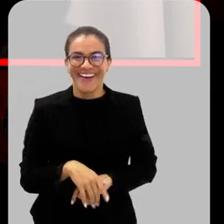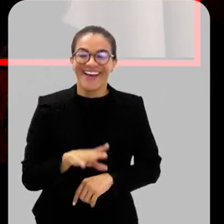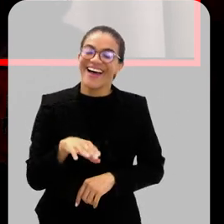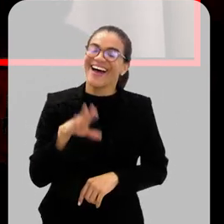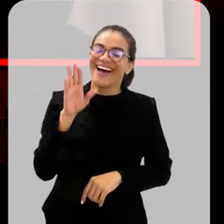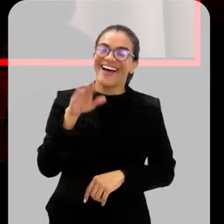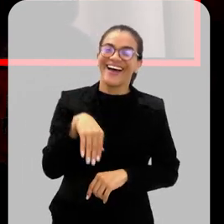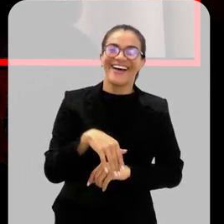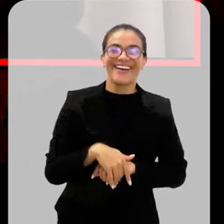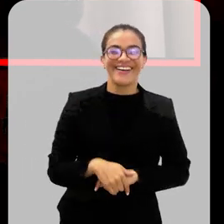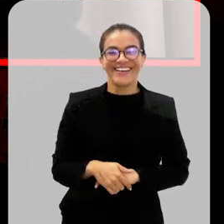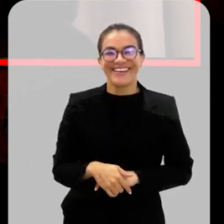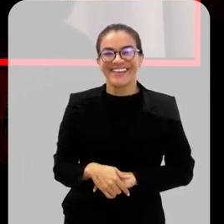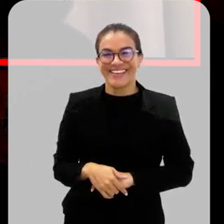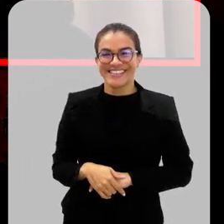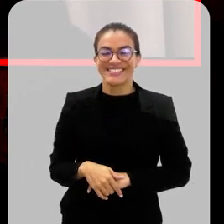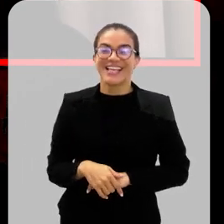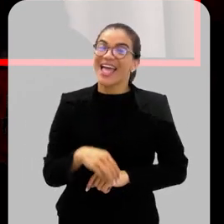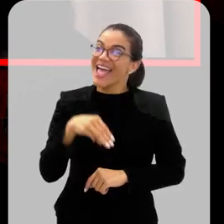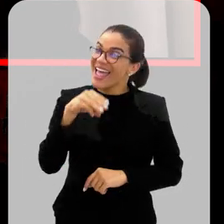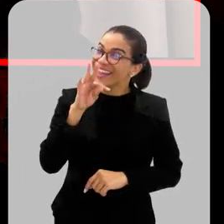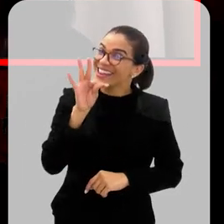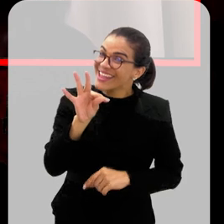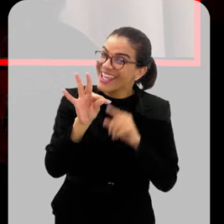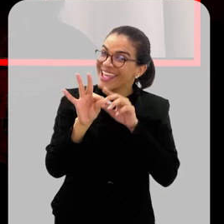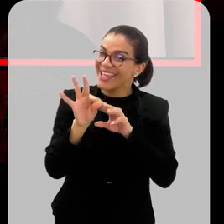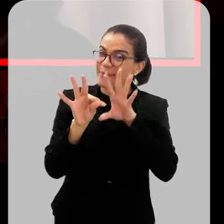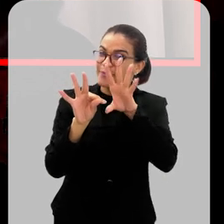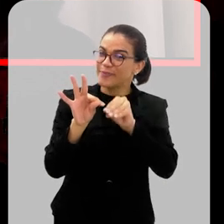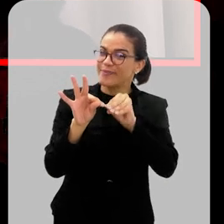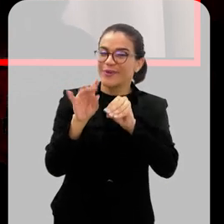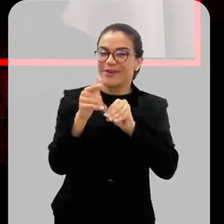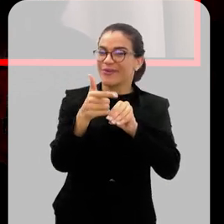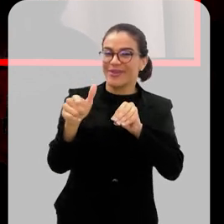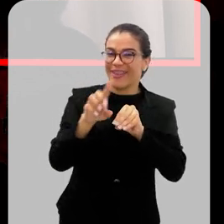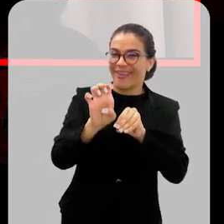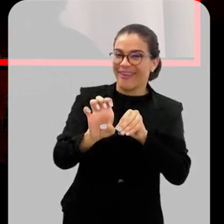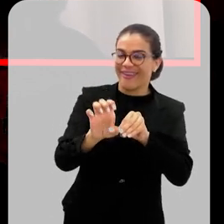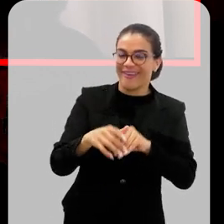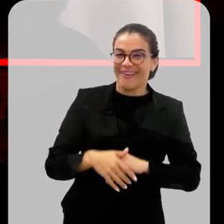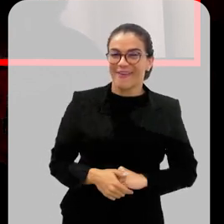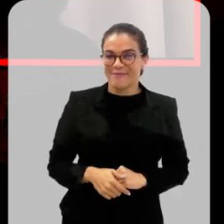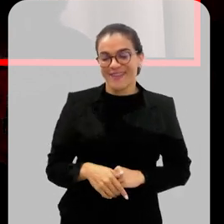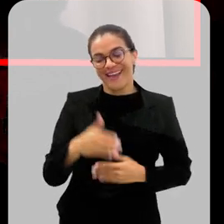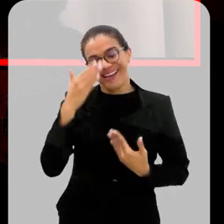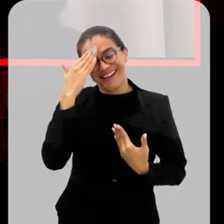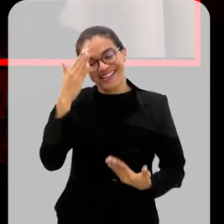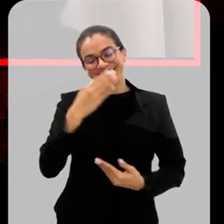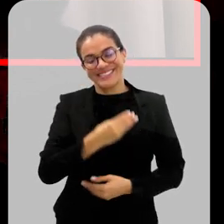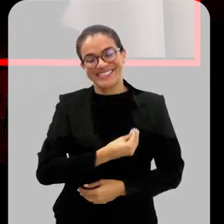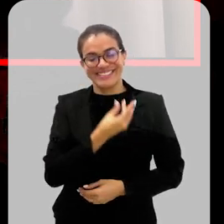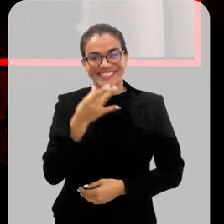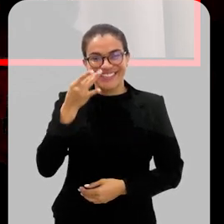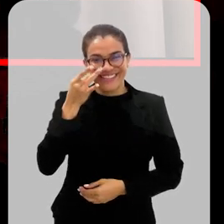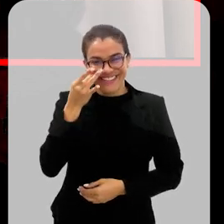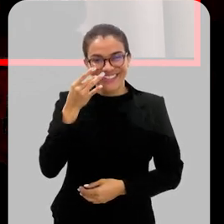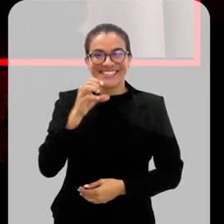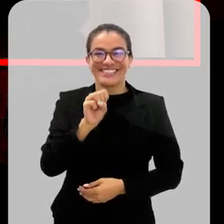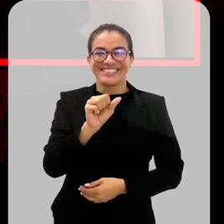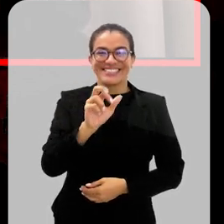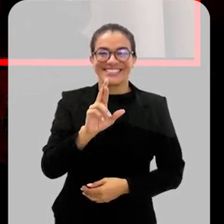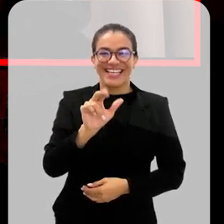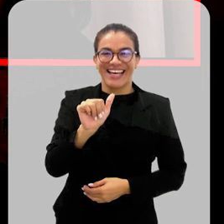contemudo. Info.deng.mate.contemudo.br Tá certo, Sara. Eu quero agradecer a sua presença.